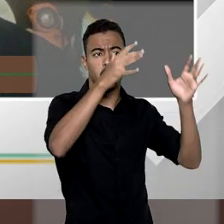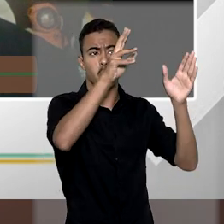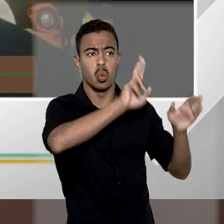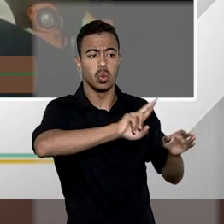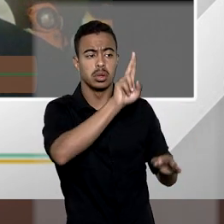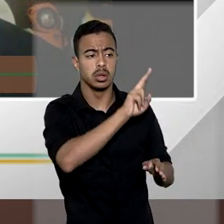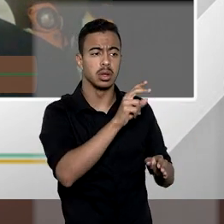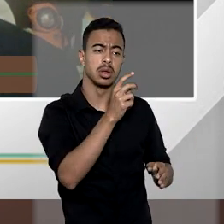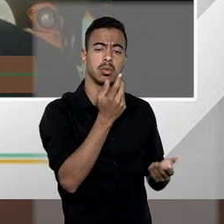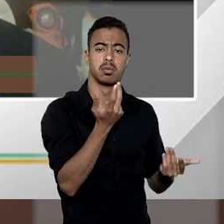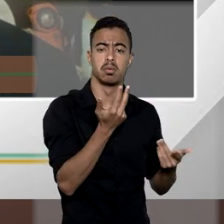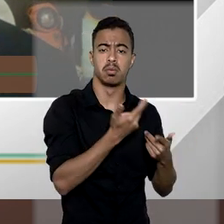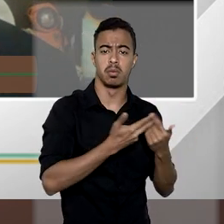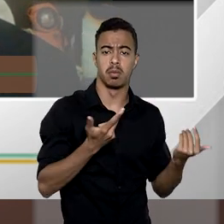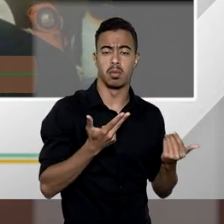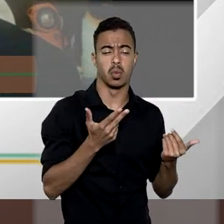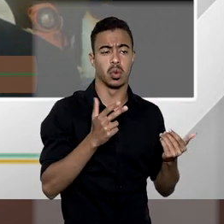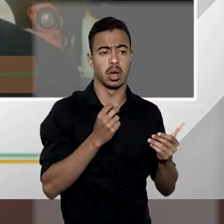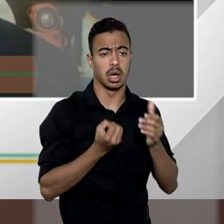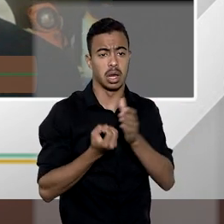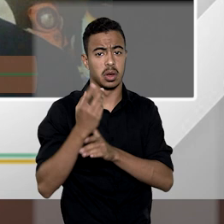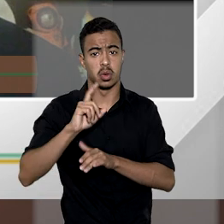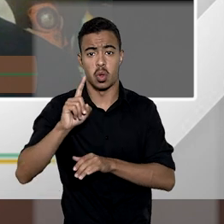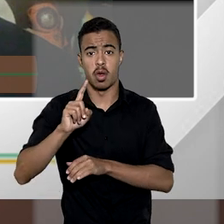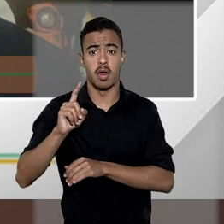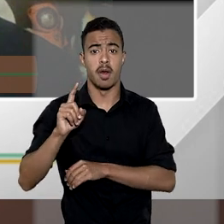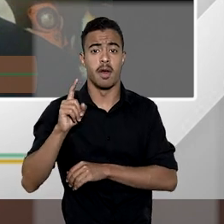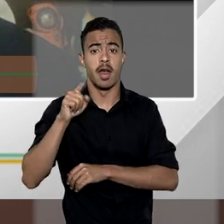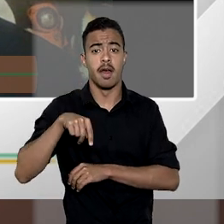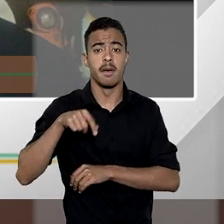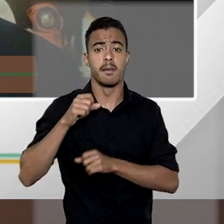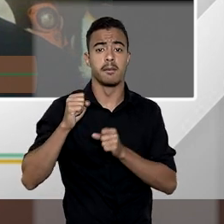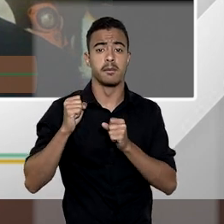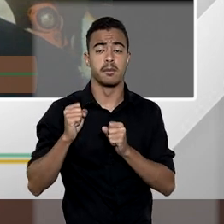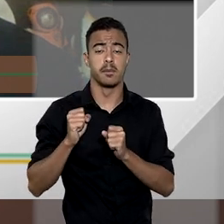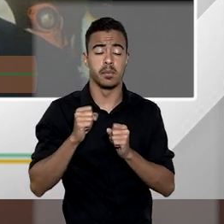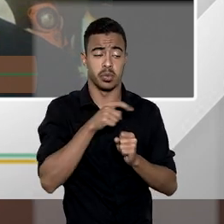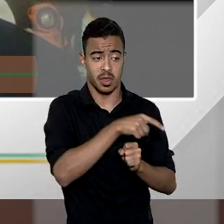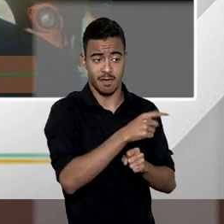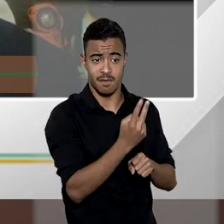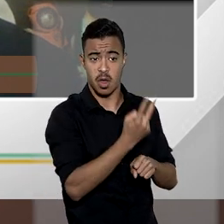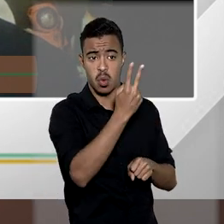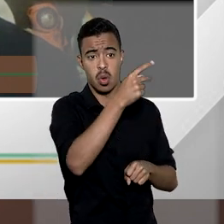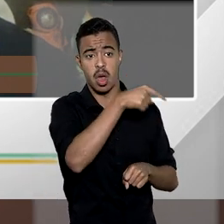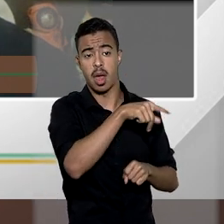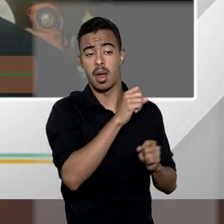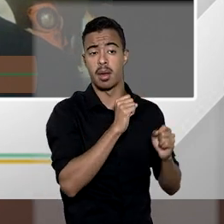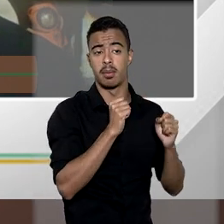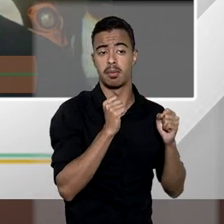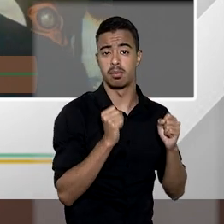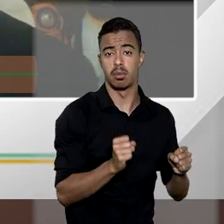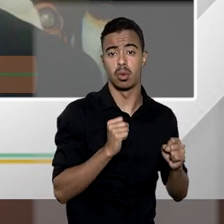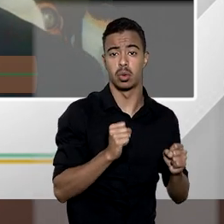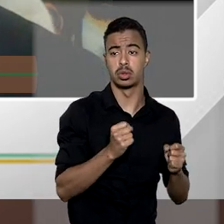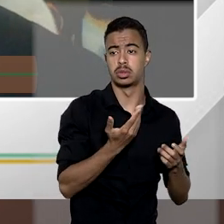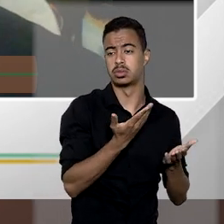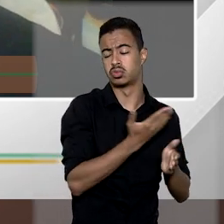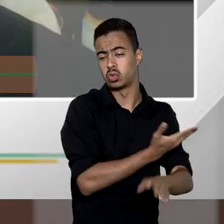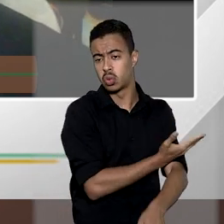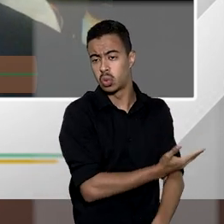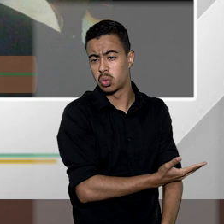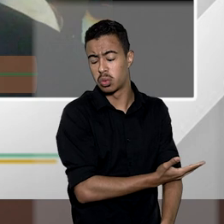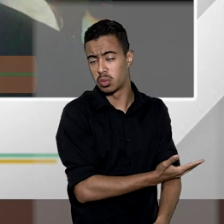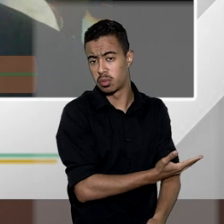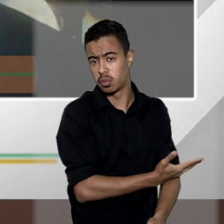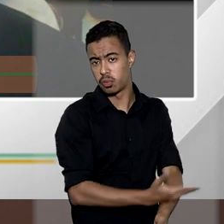utilizações ou de cultivos ou de criações é também o bem que potencialmente de acordo com os